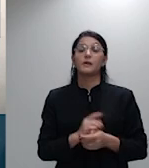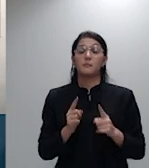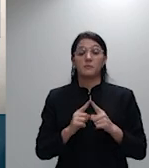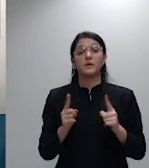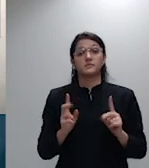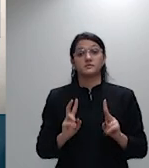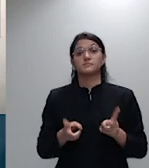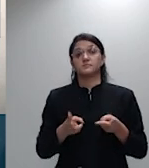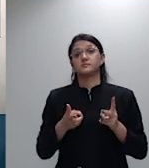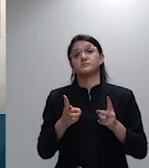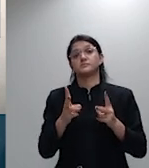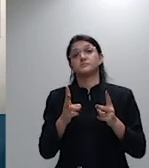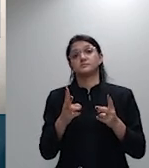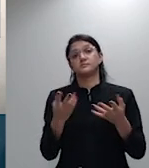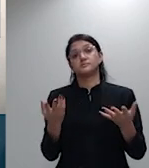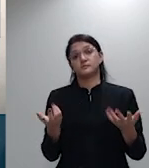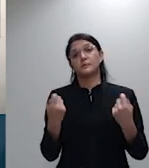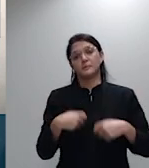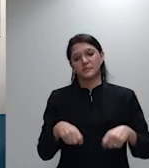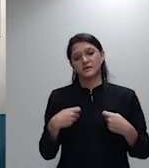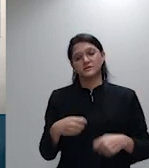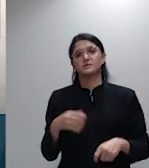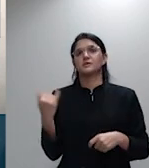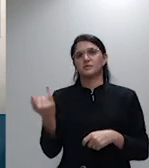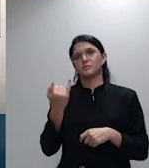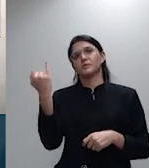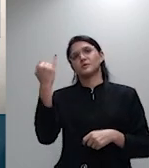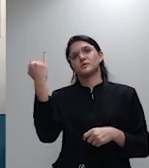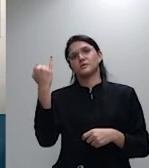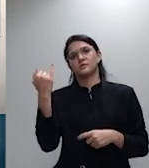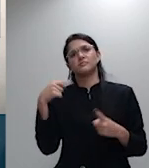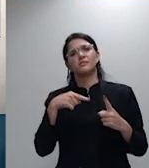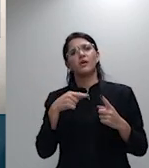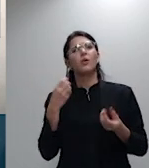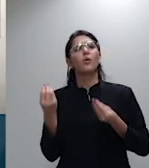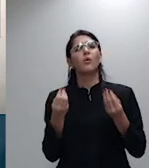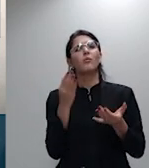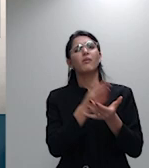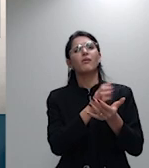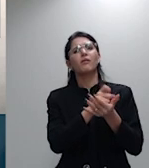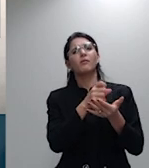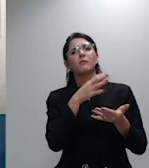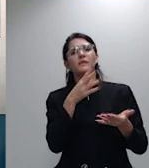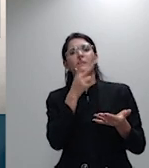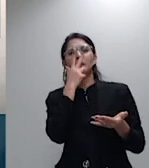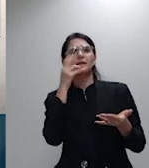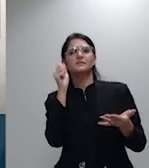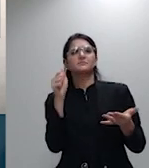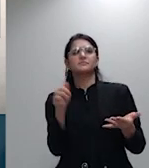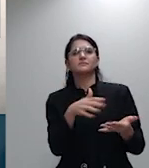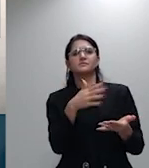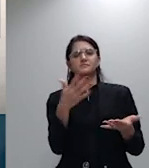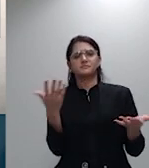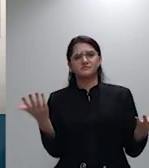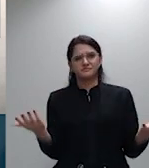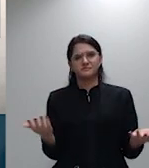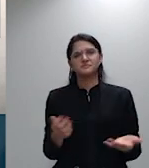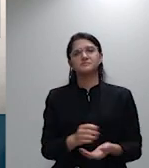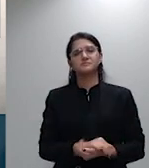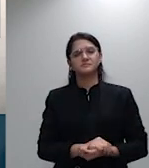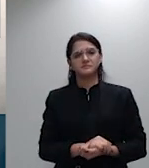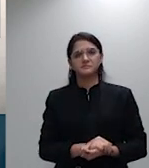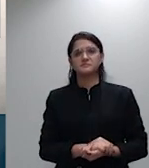devido respeito de banalização da ação recisória porque aqui como nós sabemos ela tem